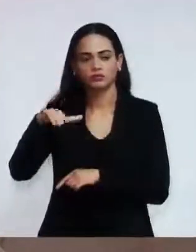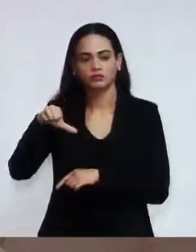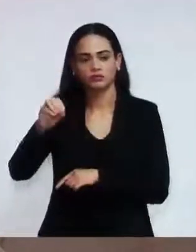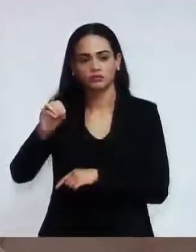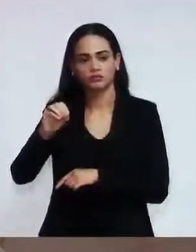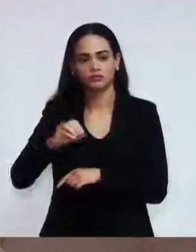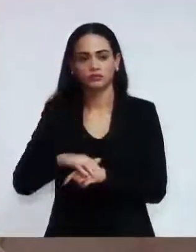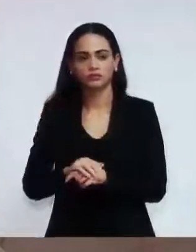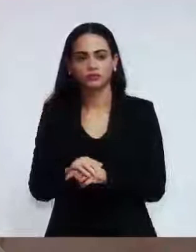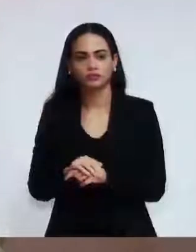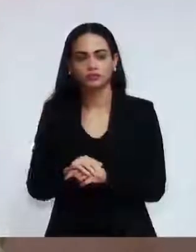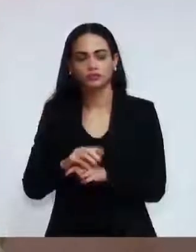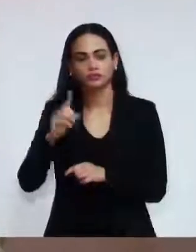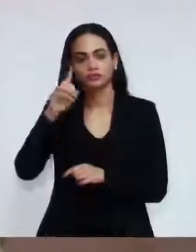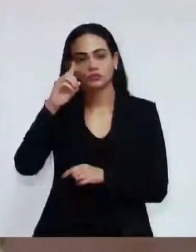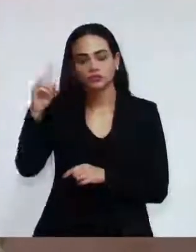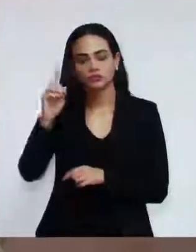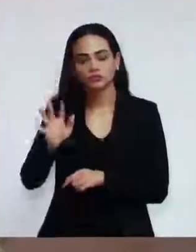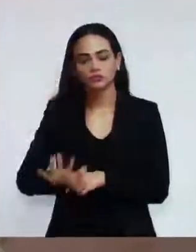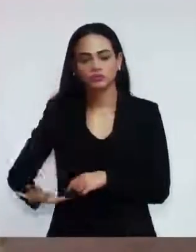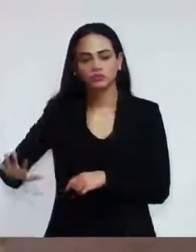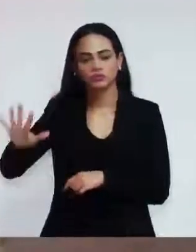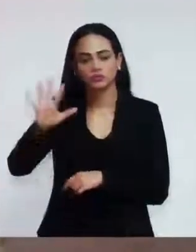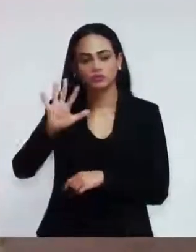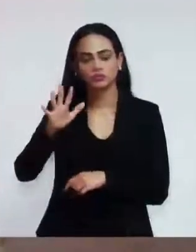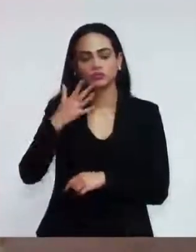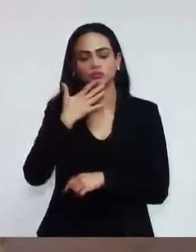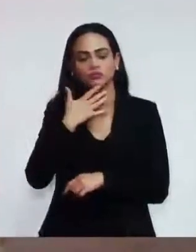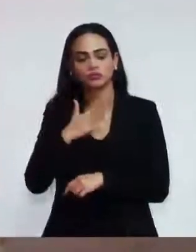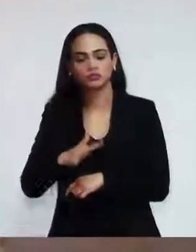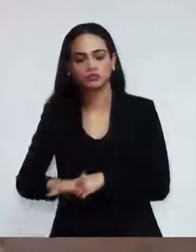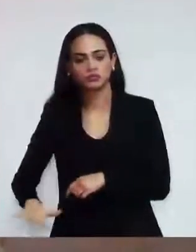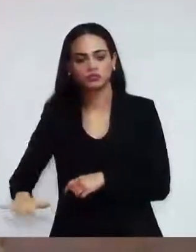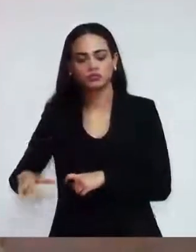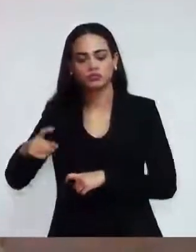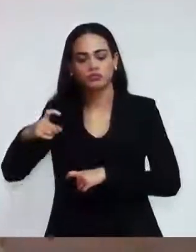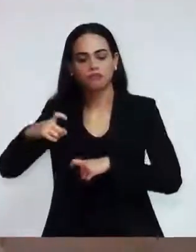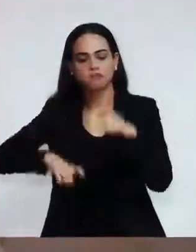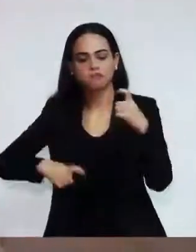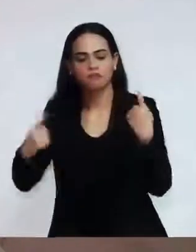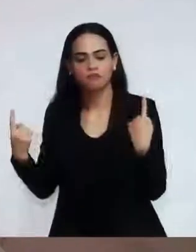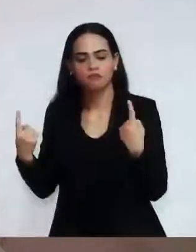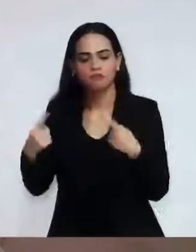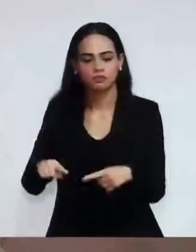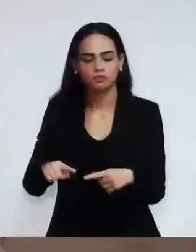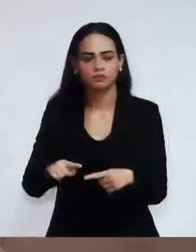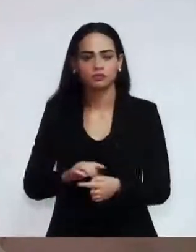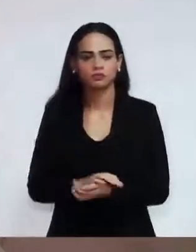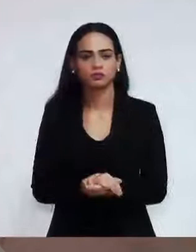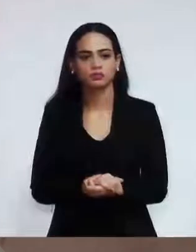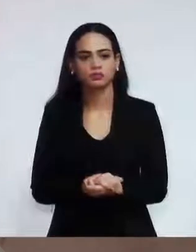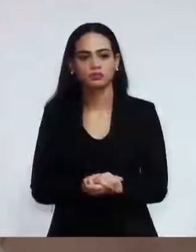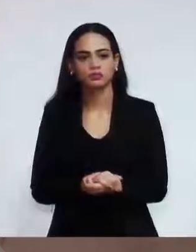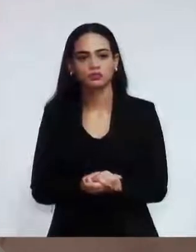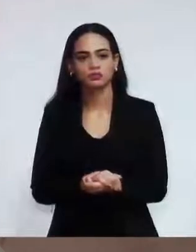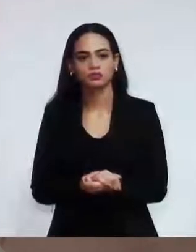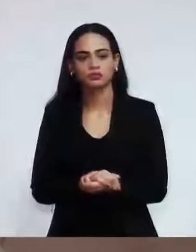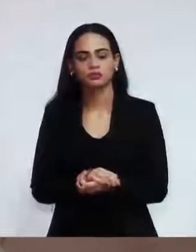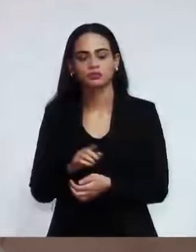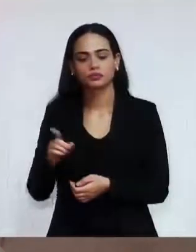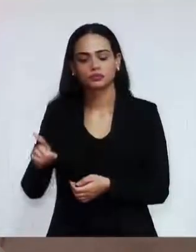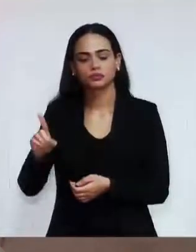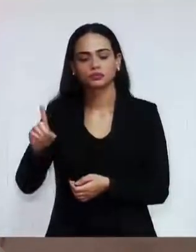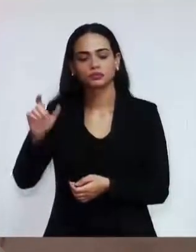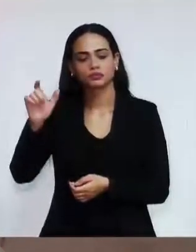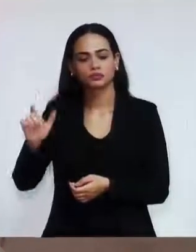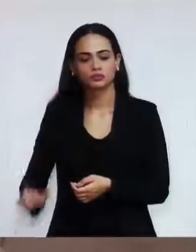e adolescentes. Por essa razão, o deputado federal Paulo Freire Costa, PR São Paulo, apresentou na Câmara dos